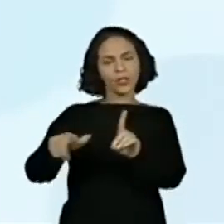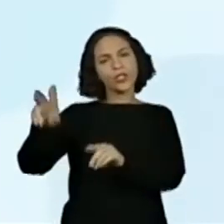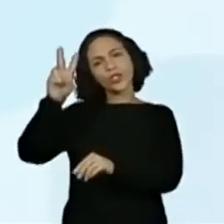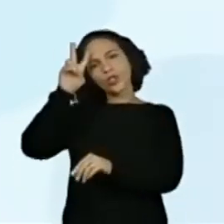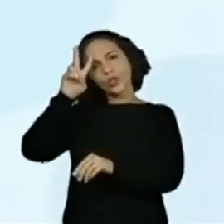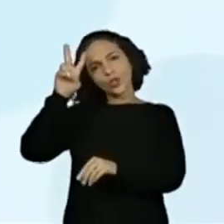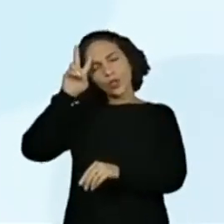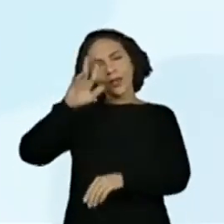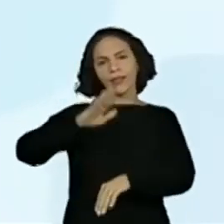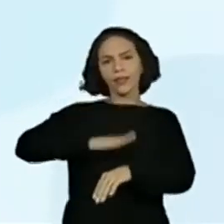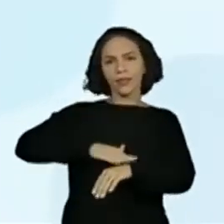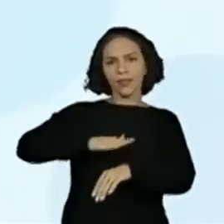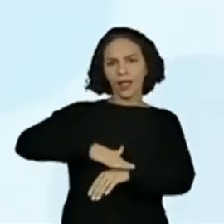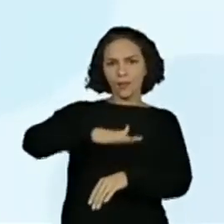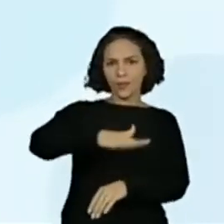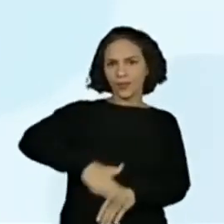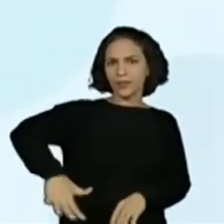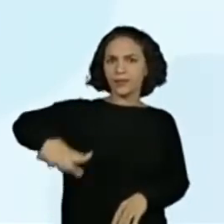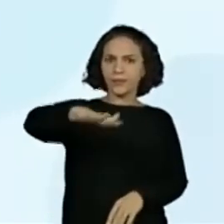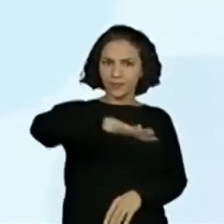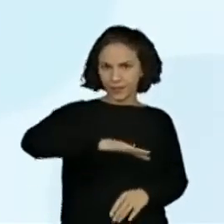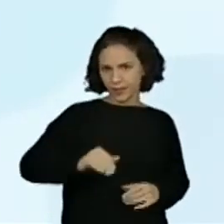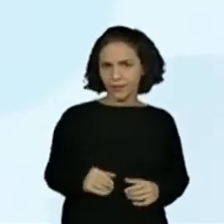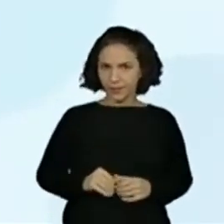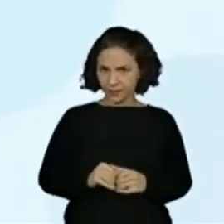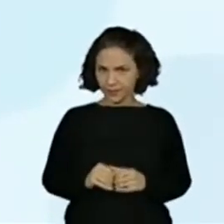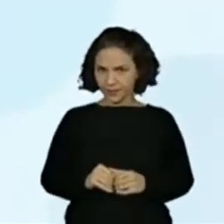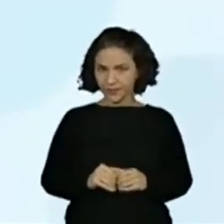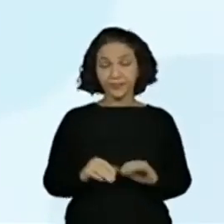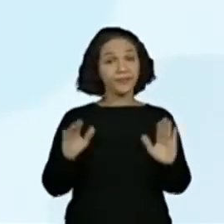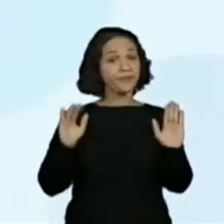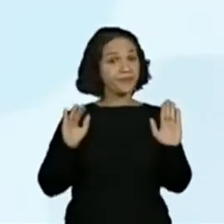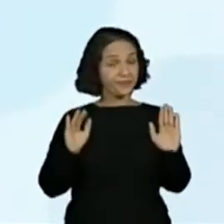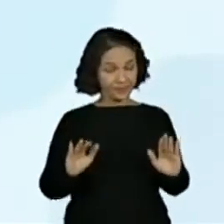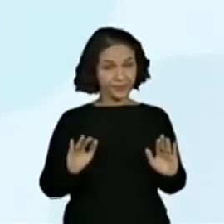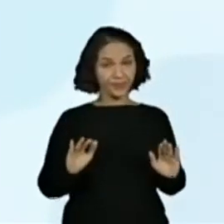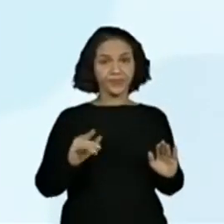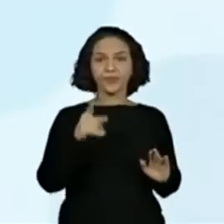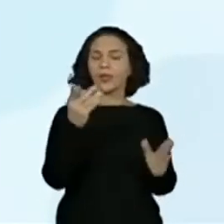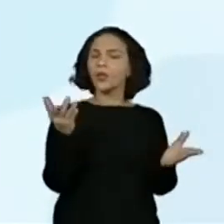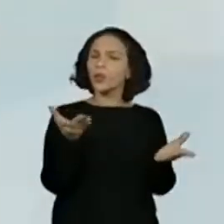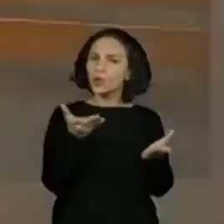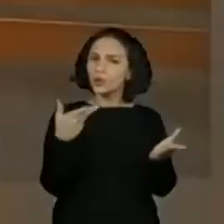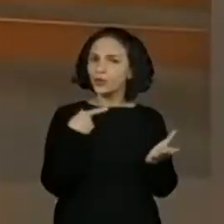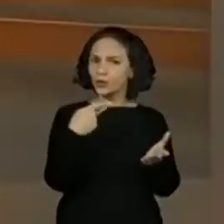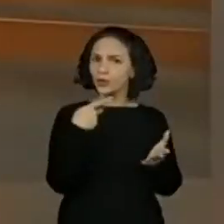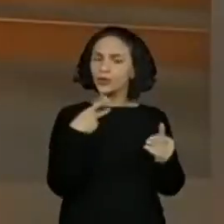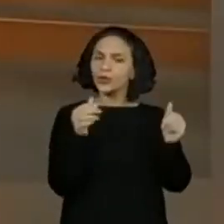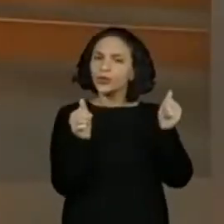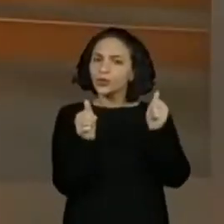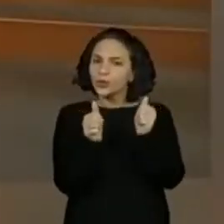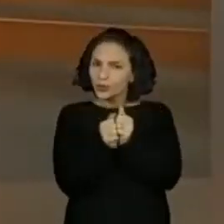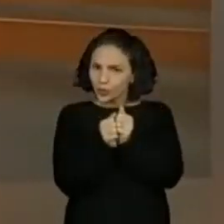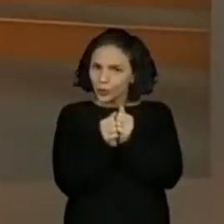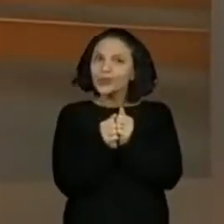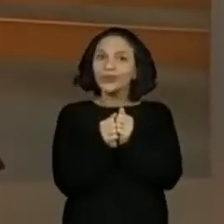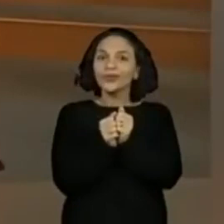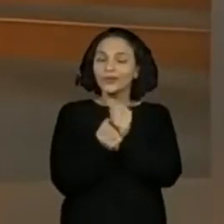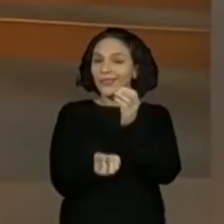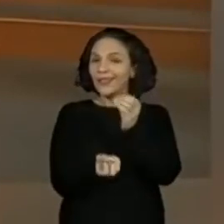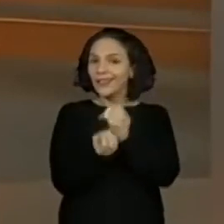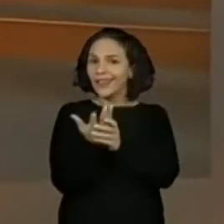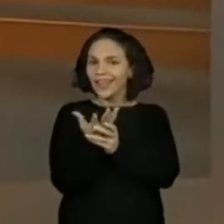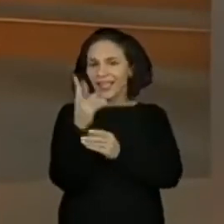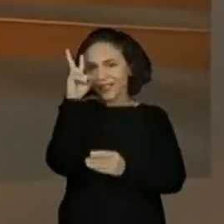tempo, espaço e ambiente. Então, turminha, nós vamos fazer hoje juntos, começar hoje a fazer juntos,